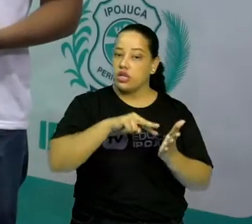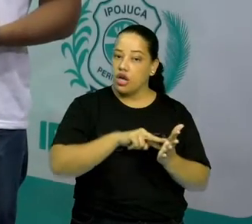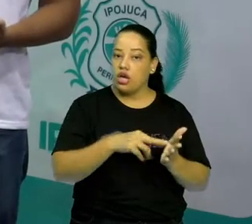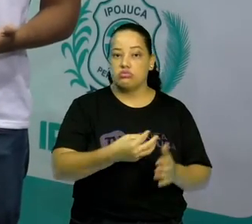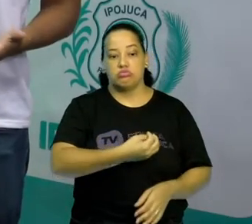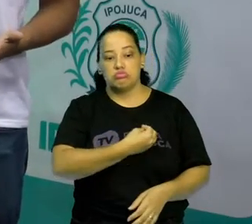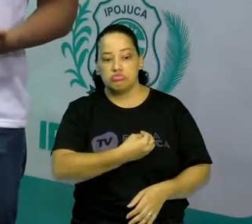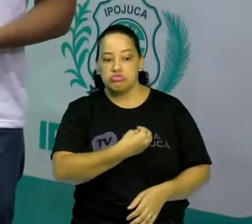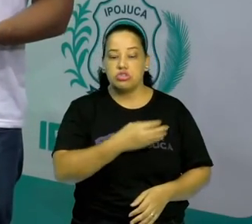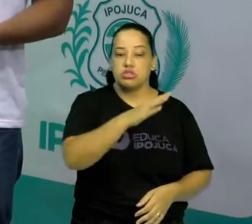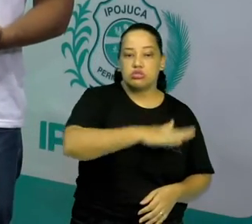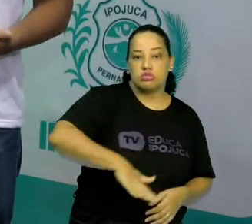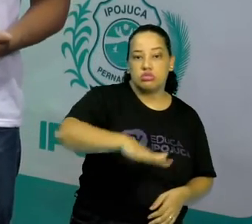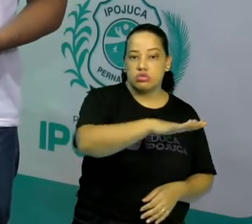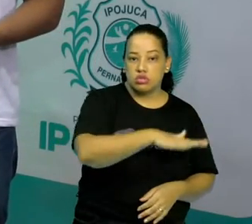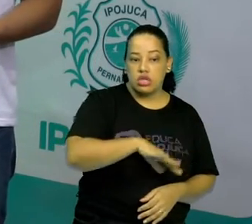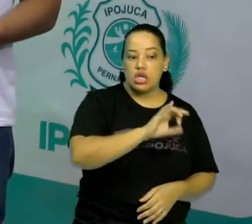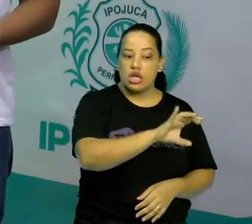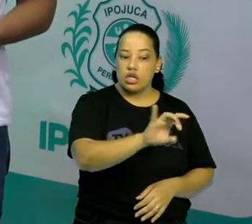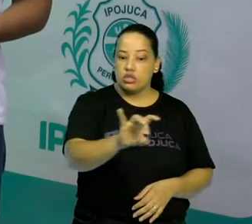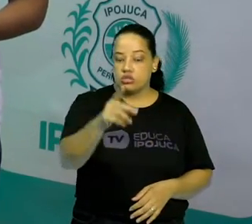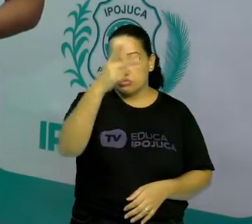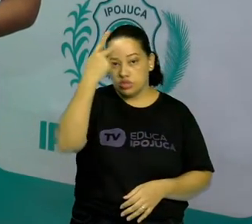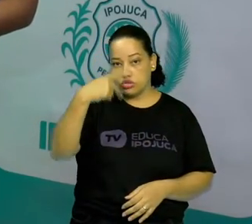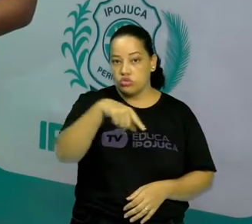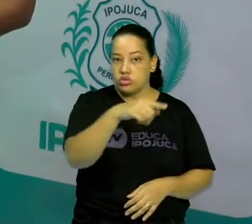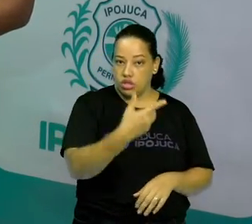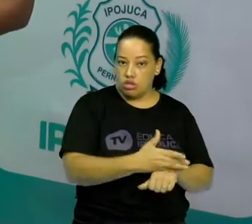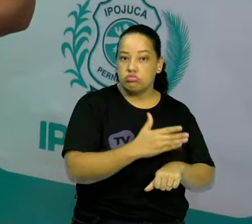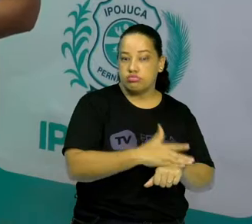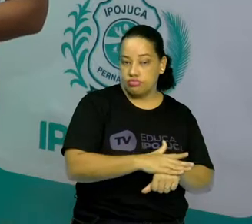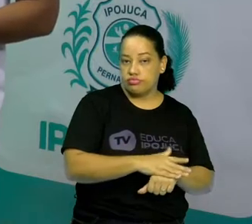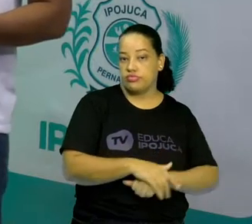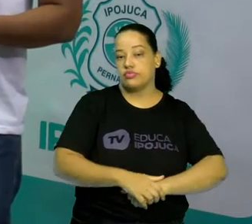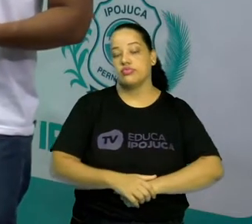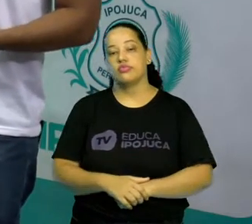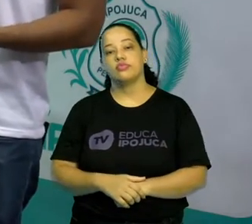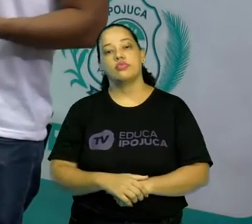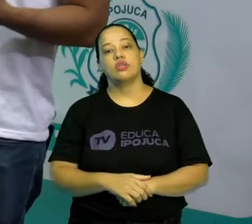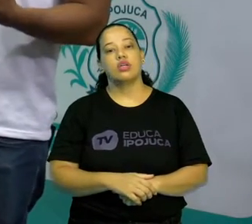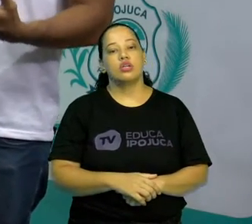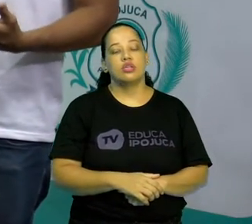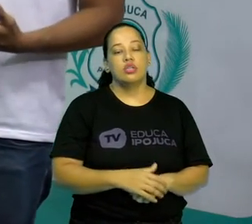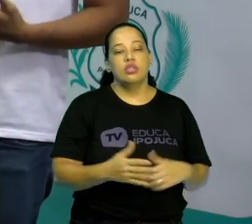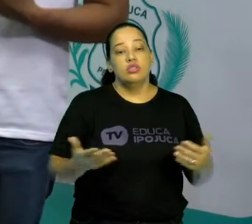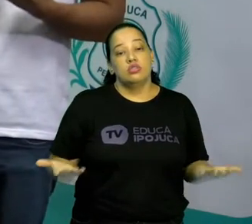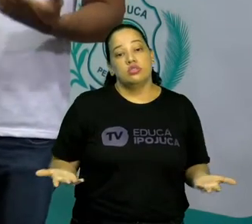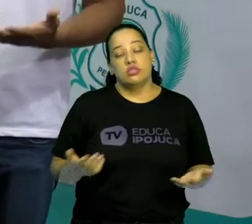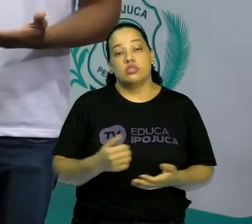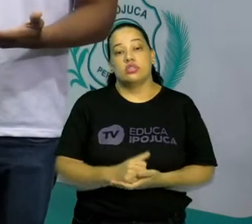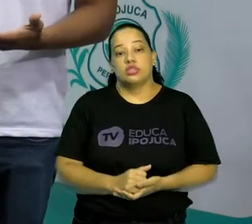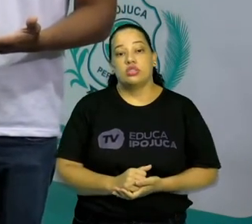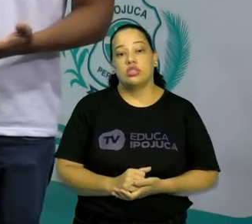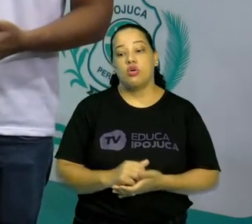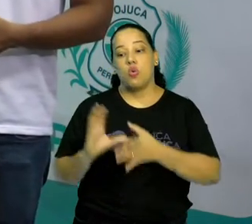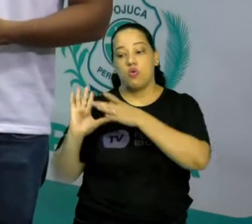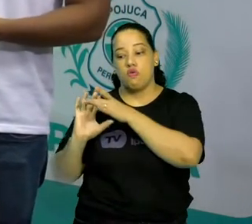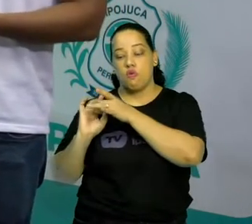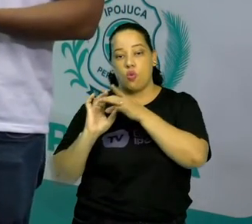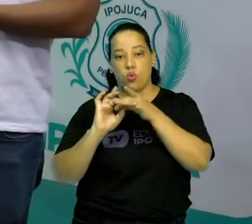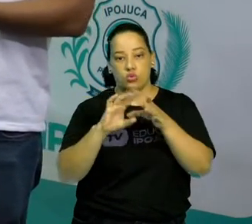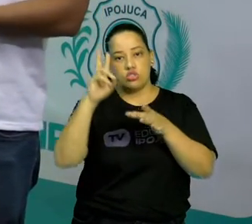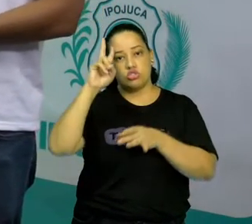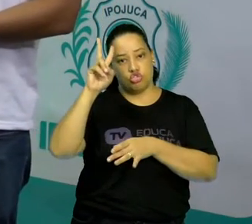daqueles que os praticam. Tá ok? Então, falando sobre um contexto histórico,